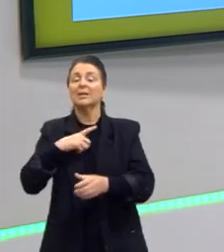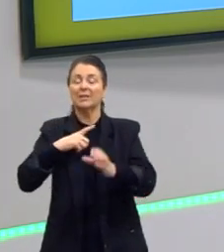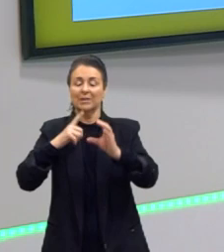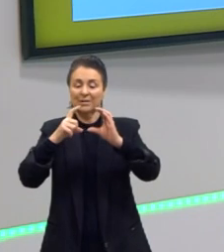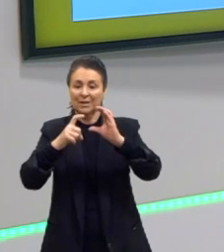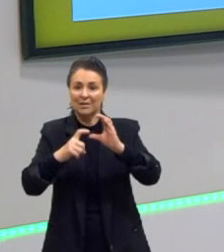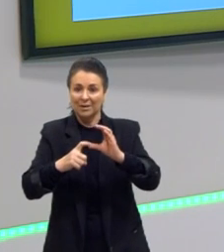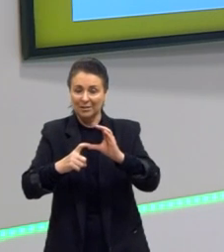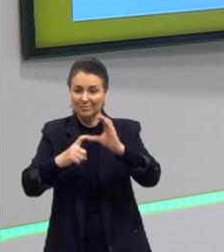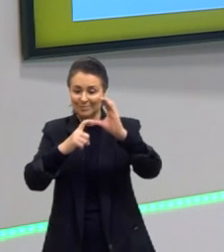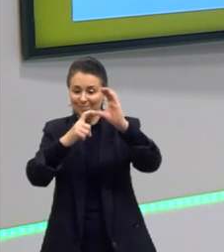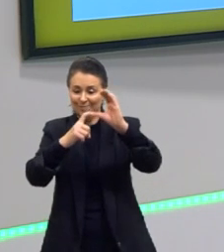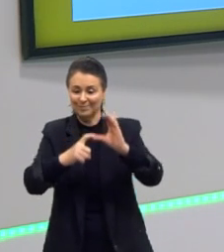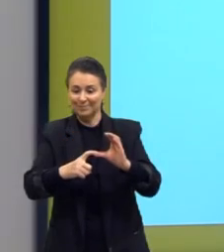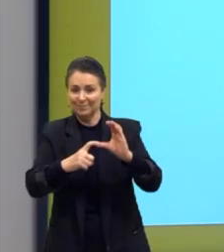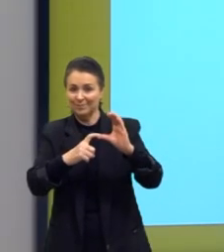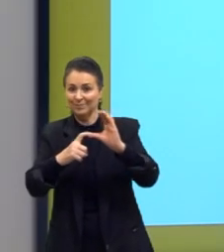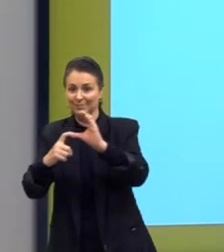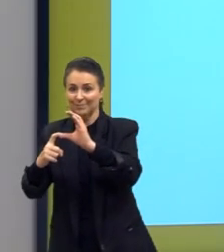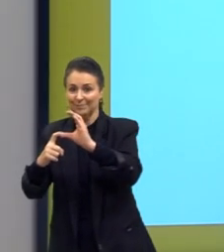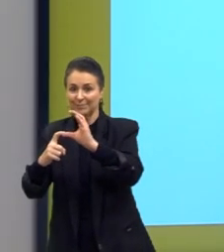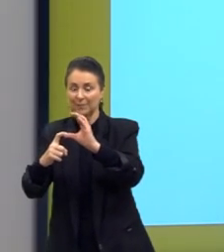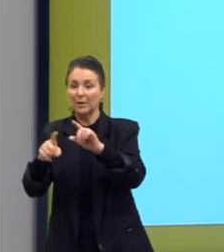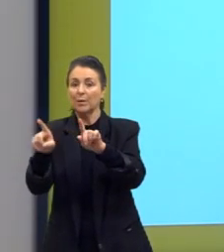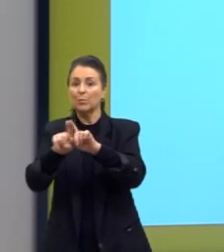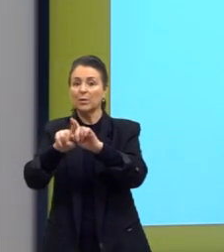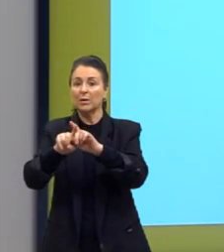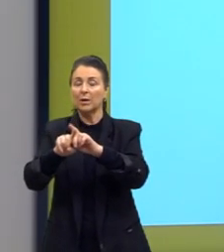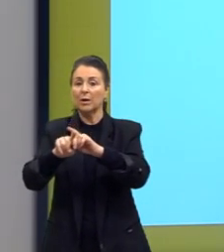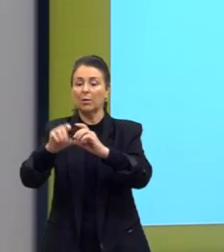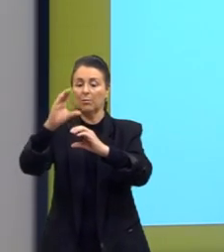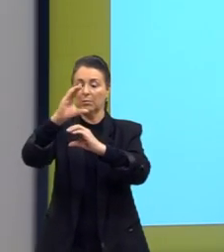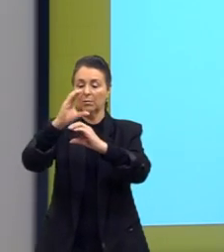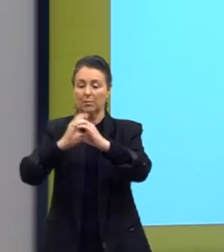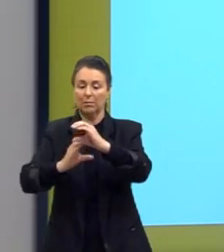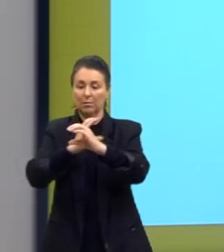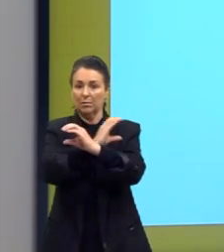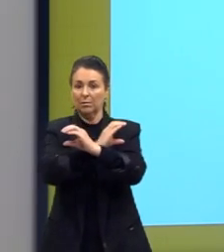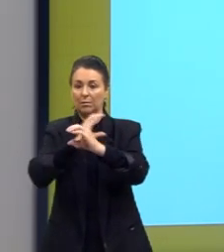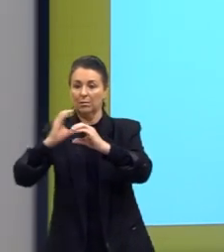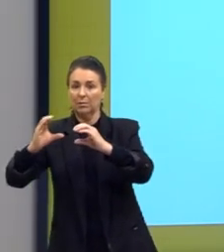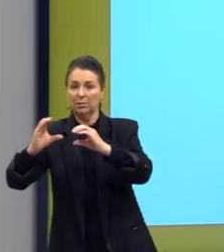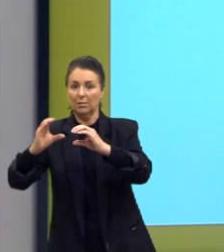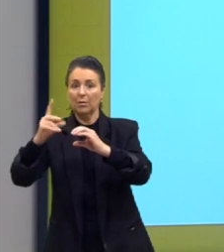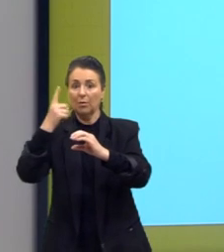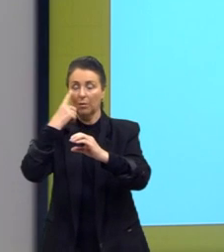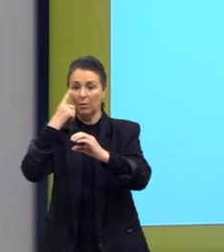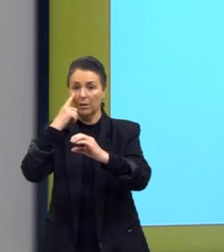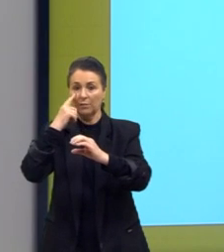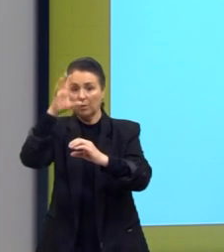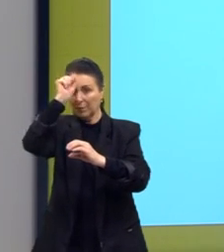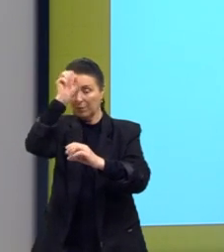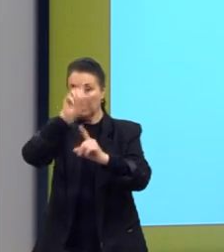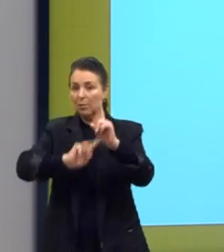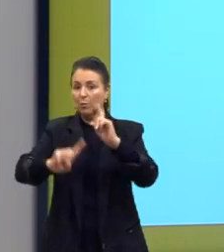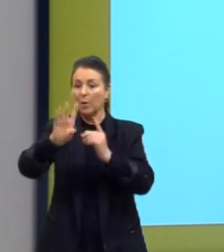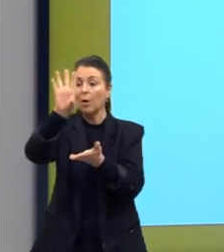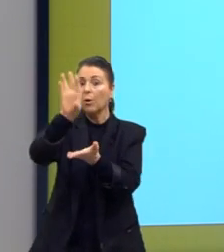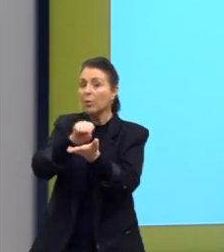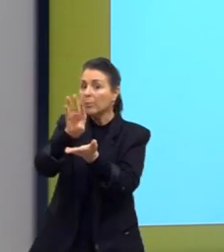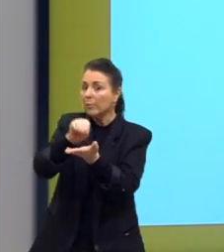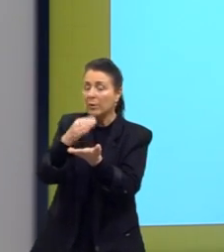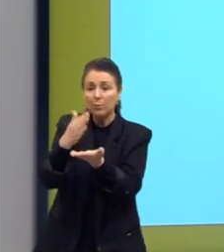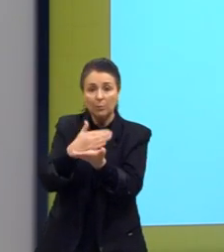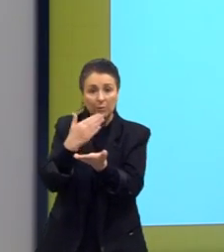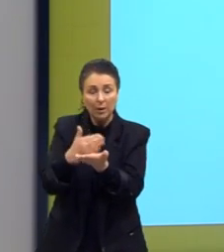Aqui eu trouxe as ramificações, porque é importante a gente aprender algumas também, então eu sugiro que vocês copiem ou